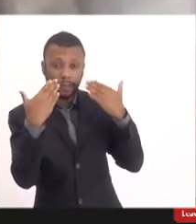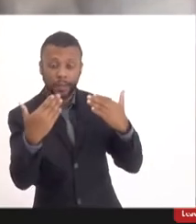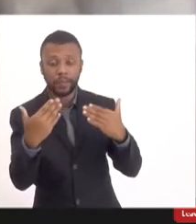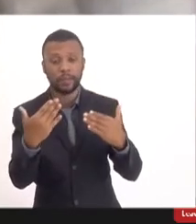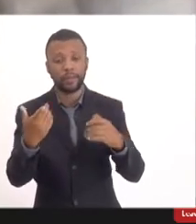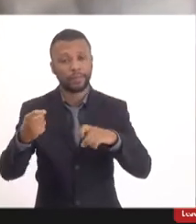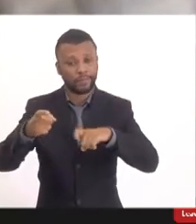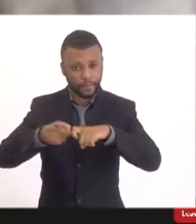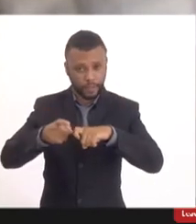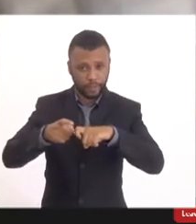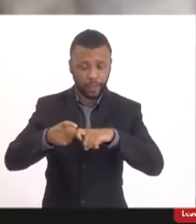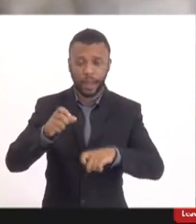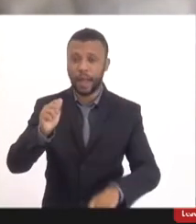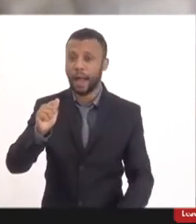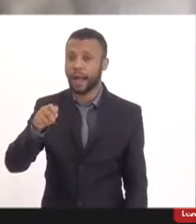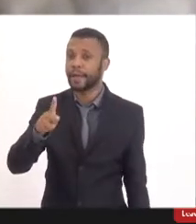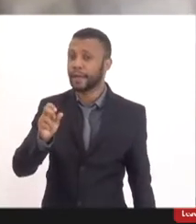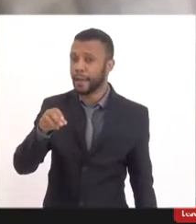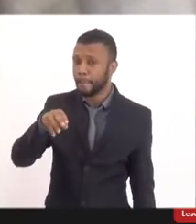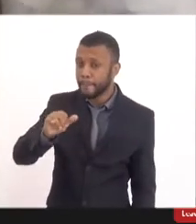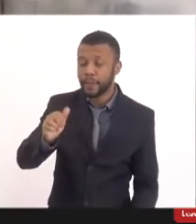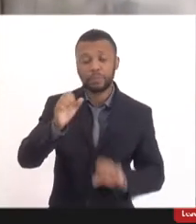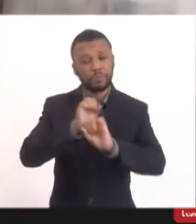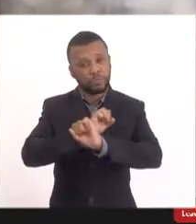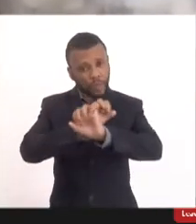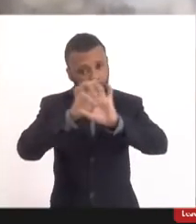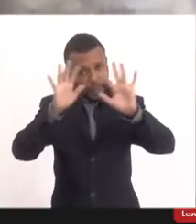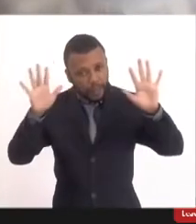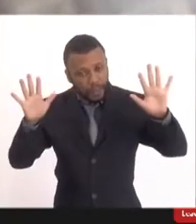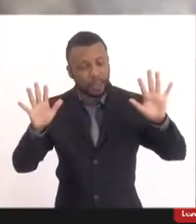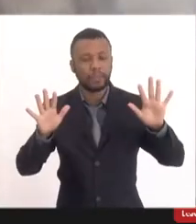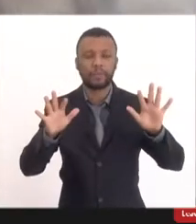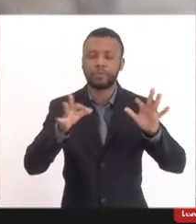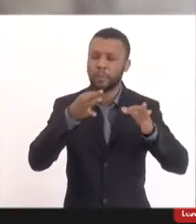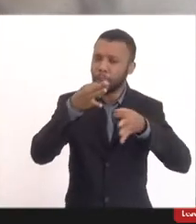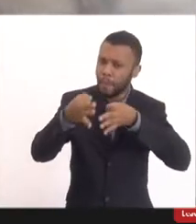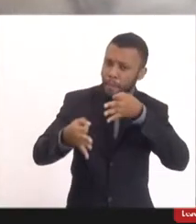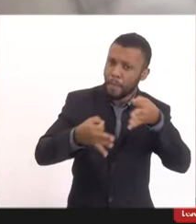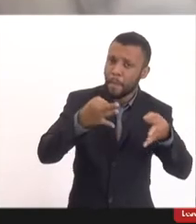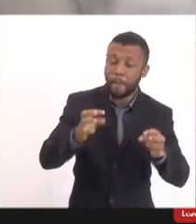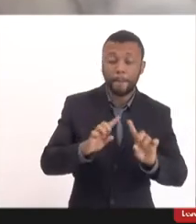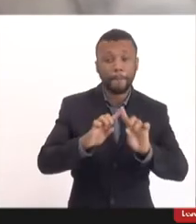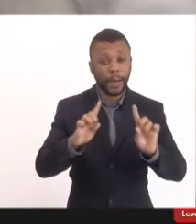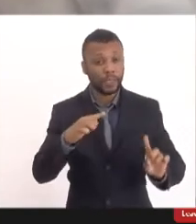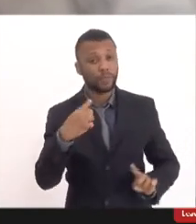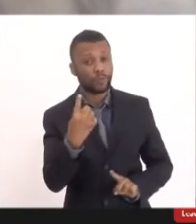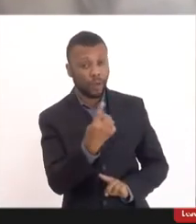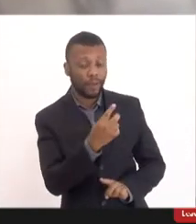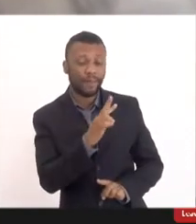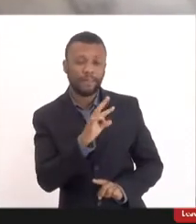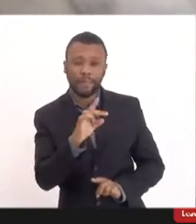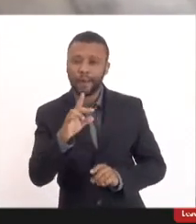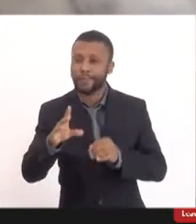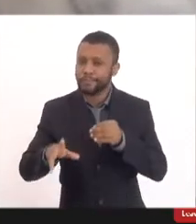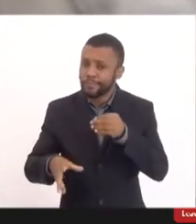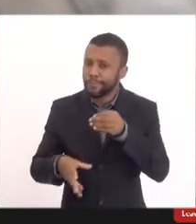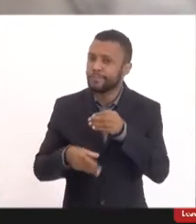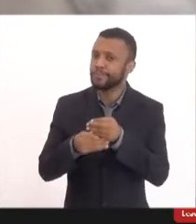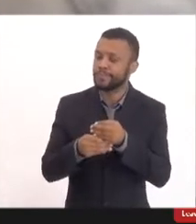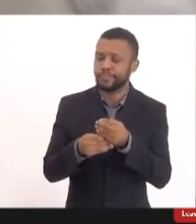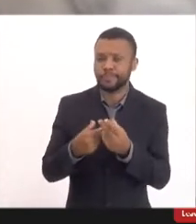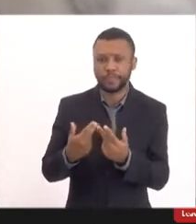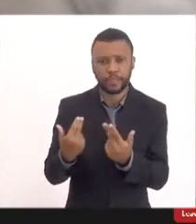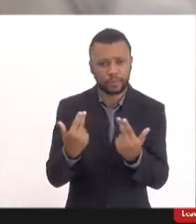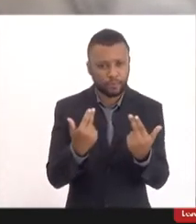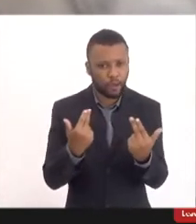Akemi, com muita transparência, com muita clareza, mas a gente vai aqui fazer, basicamente, como veio no